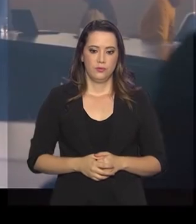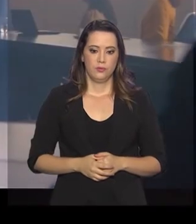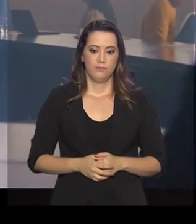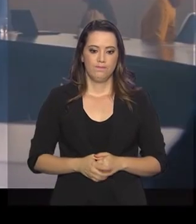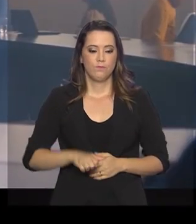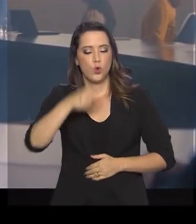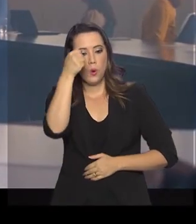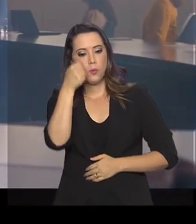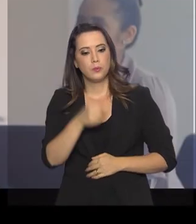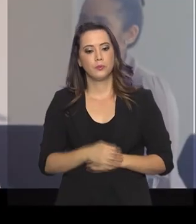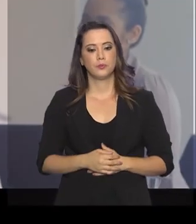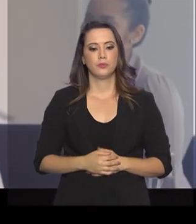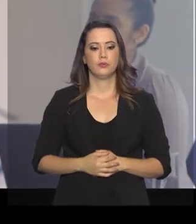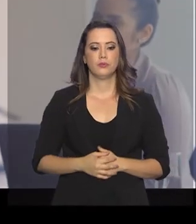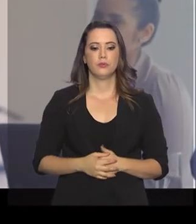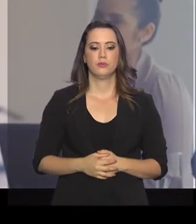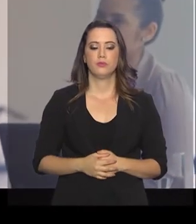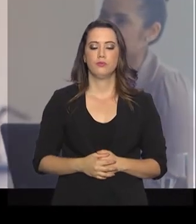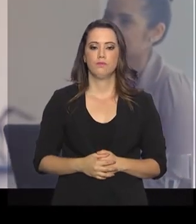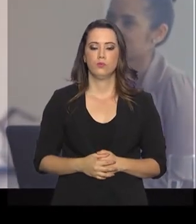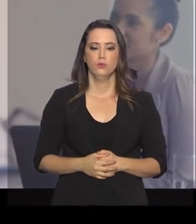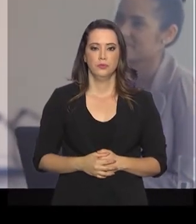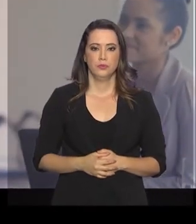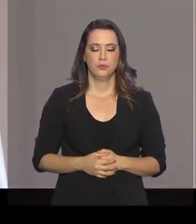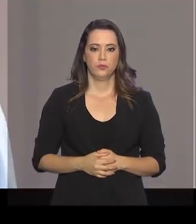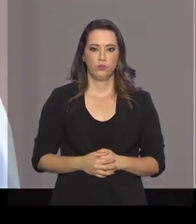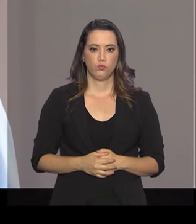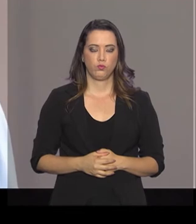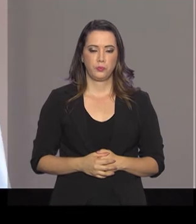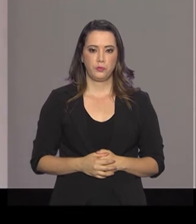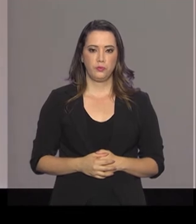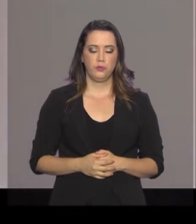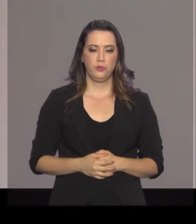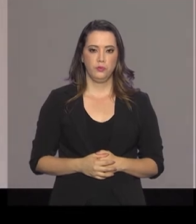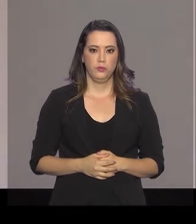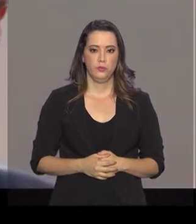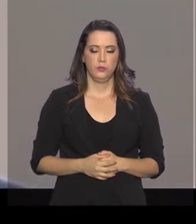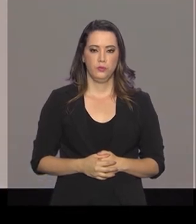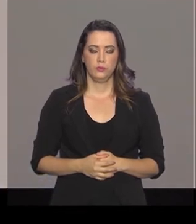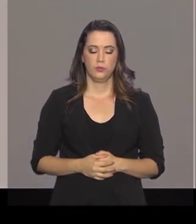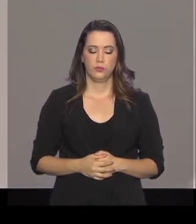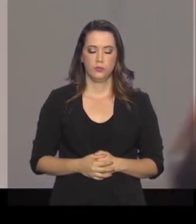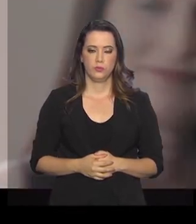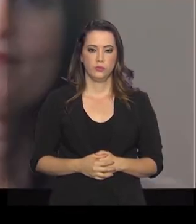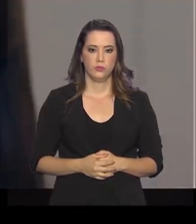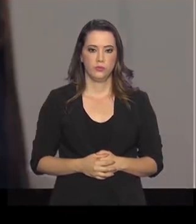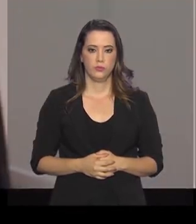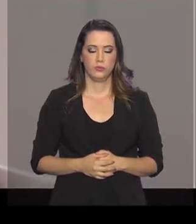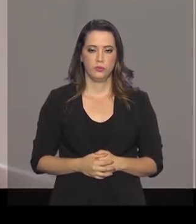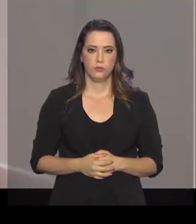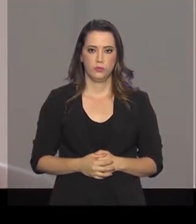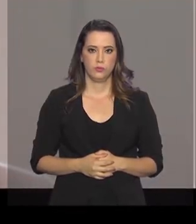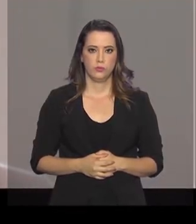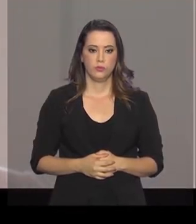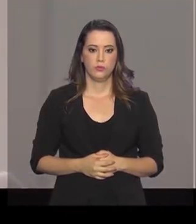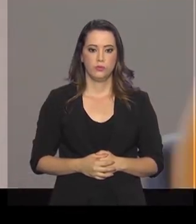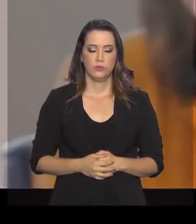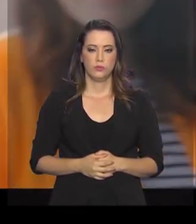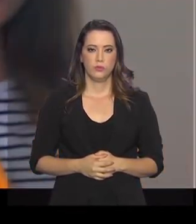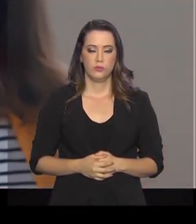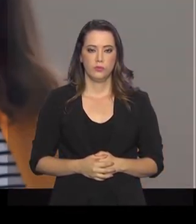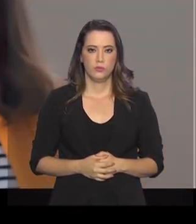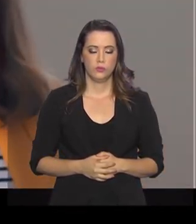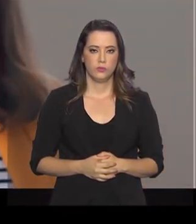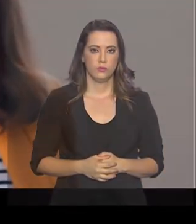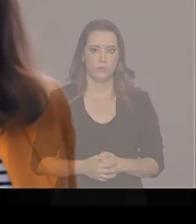Obrigada, obrigada. É uma honra assumir a presidência dessa empresa. Eu queria agradecer ao diretor jurídico, à diretora financeira,